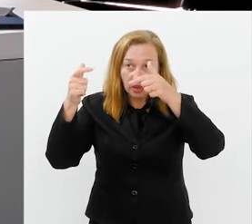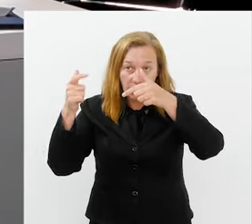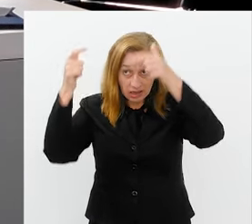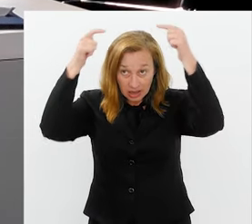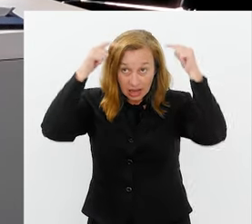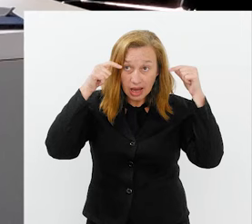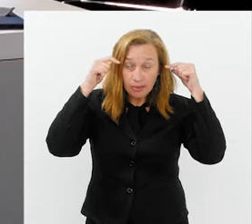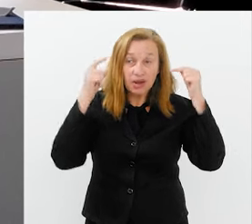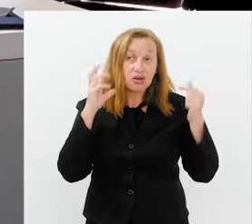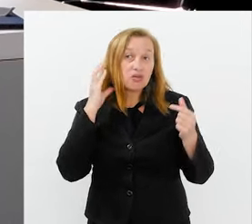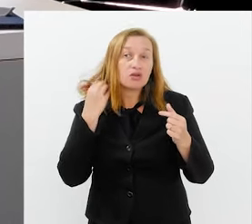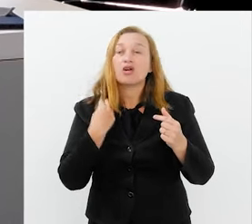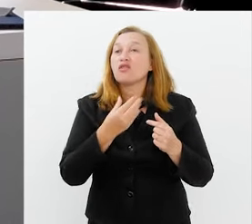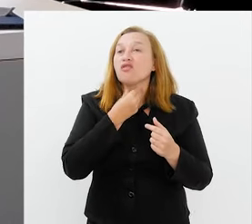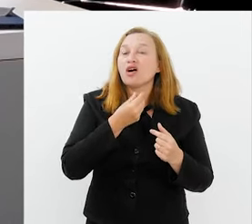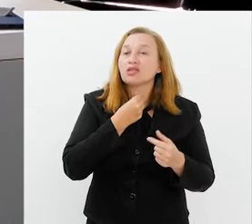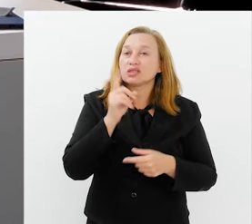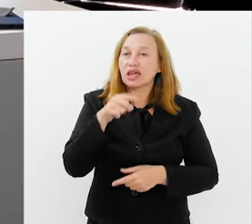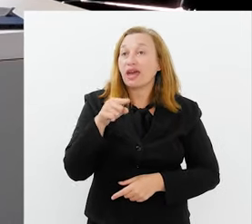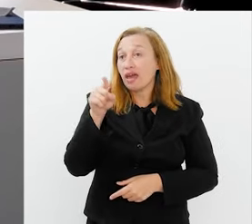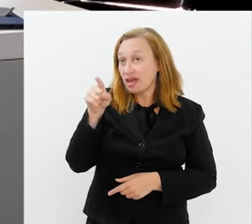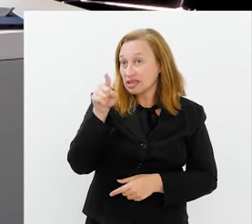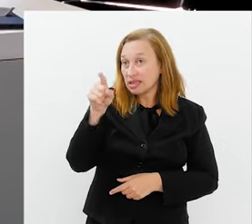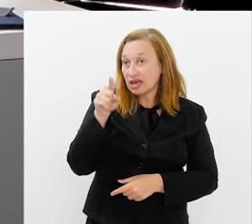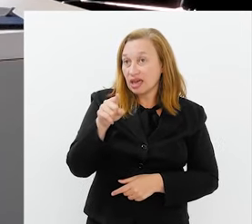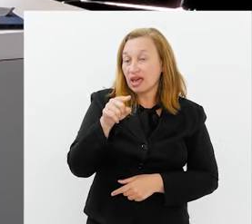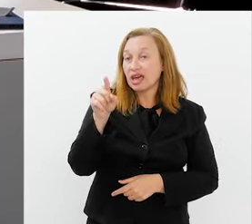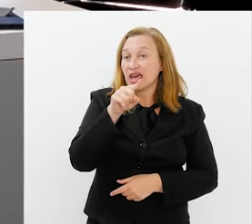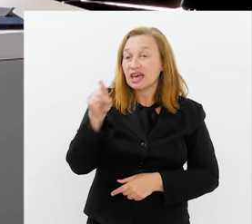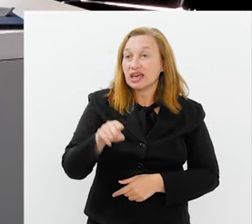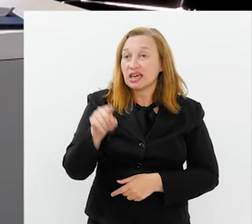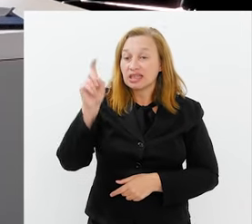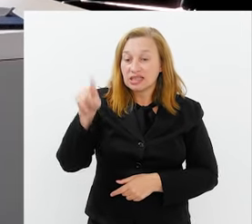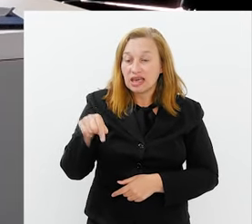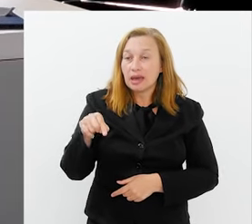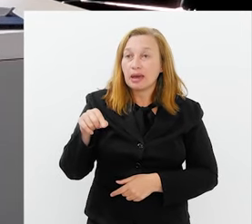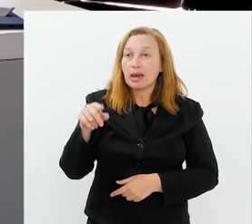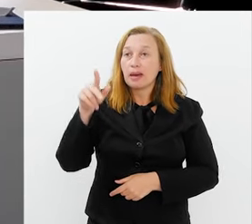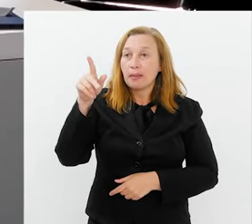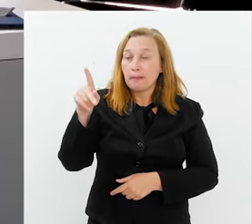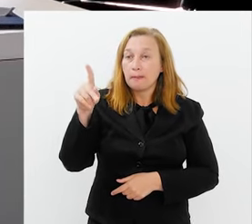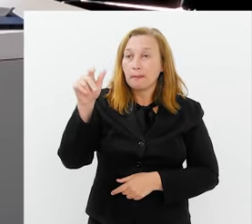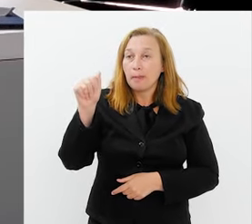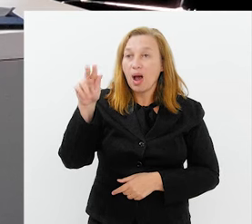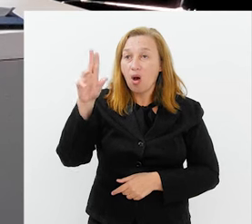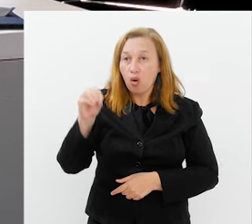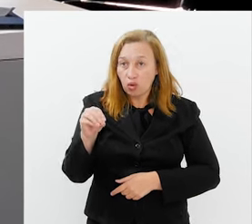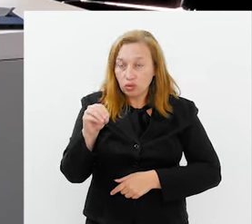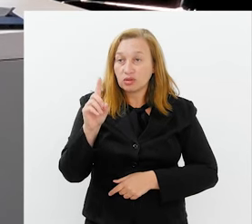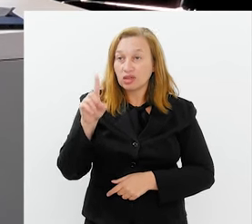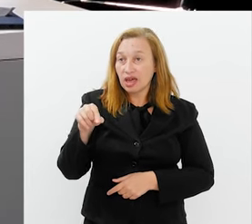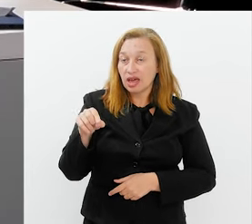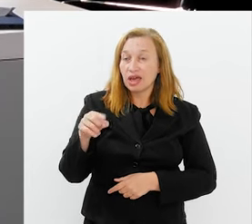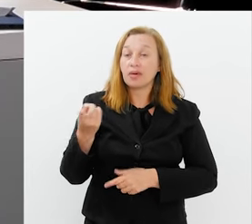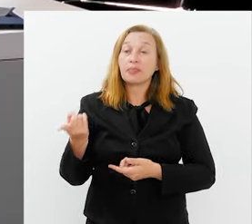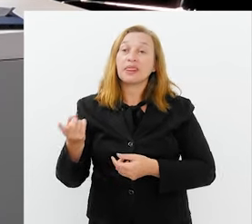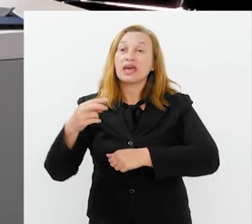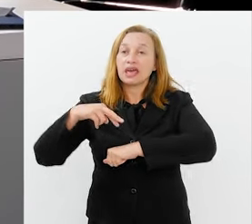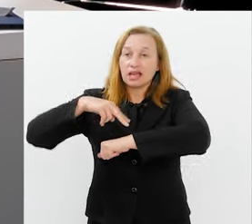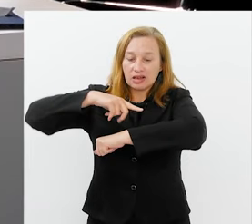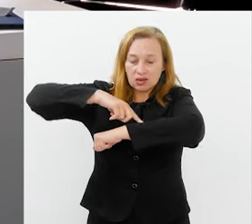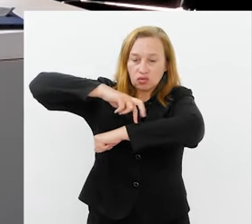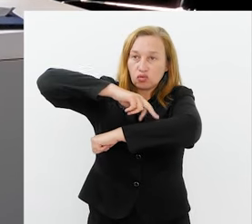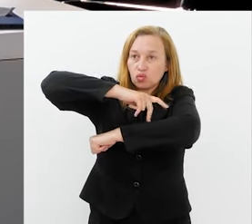né? Ficou incrível. Esse é o Zé Paulo, de Thriller, Michael